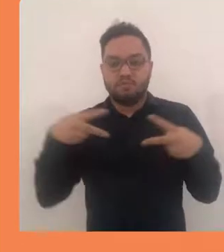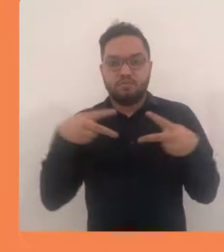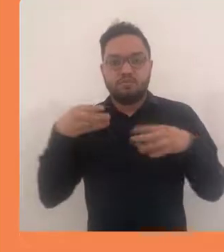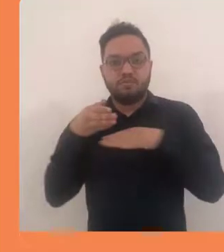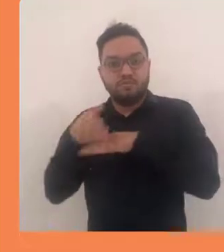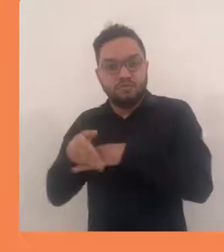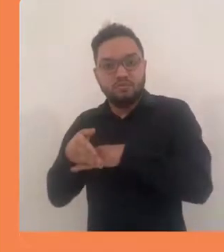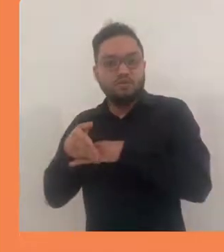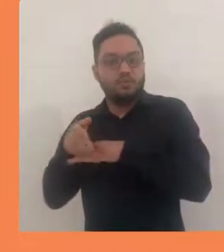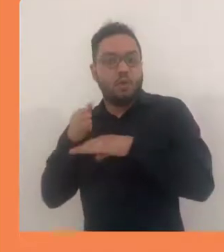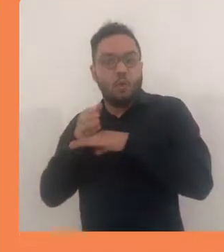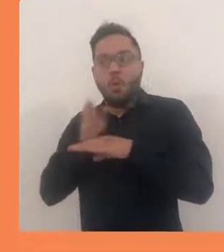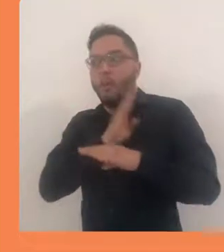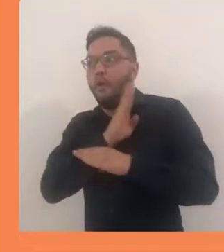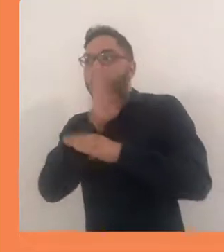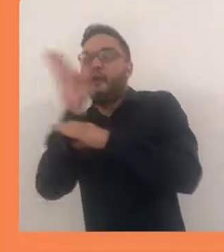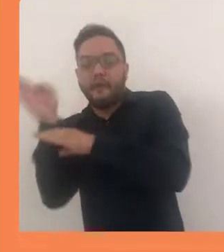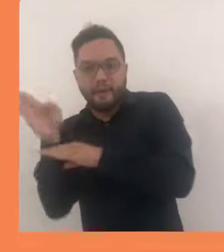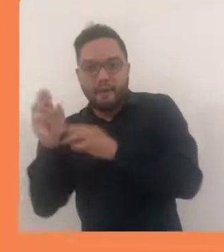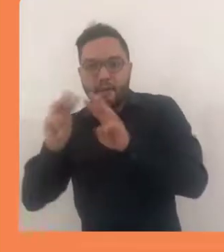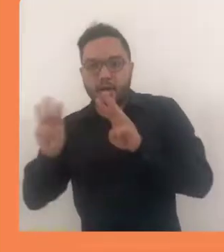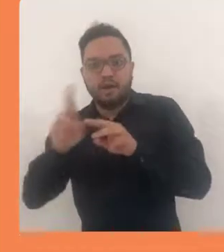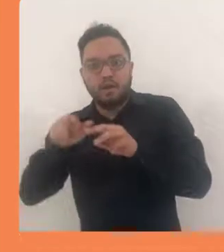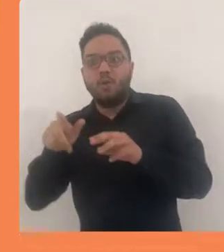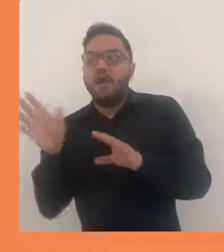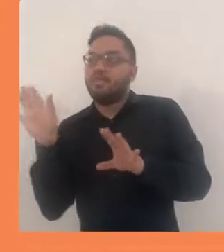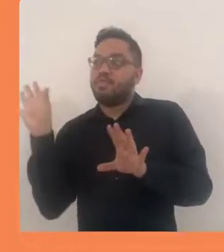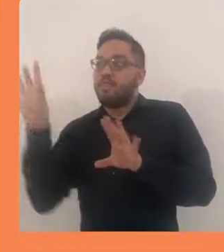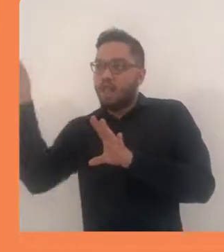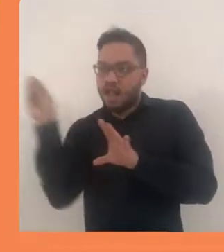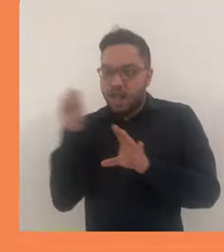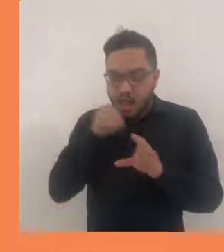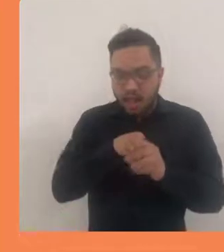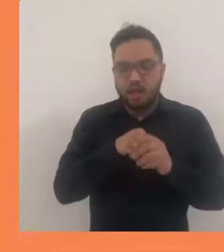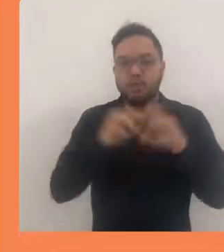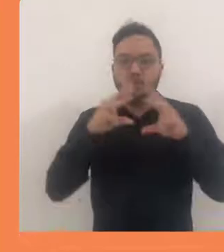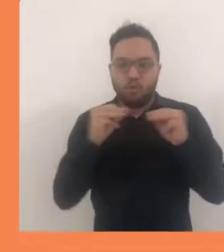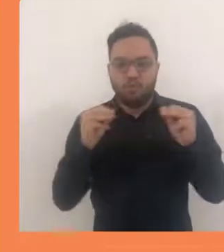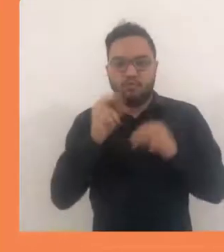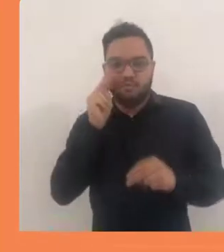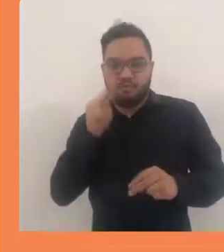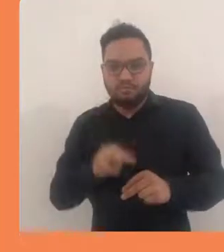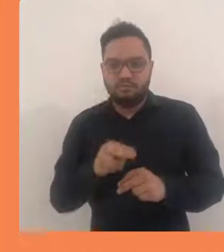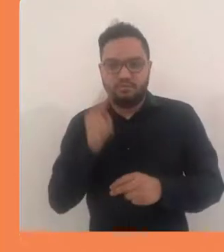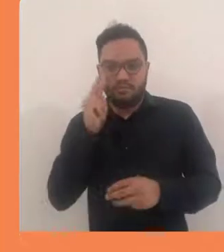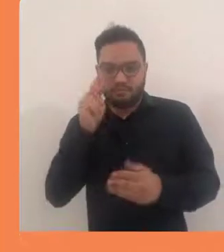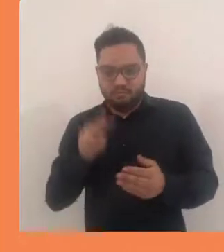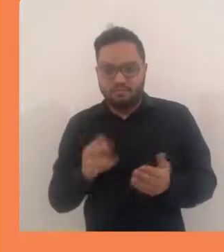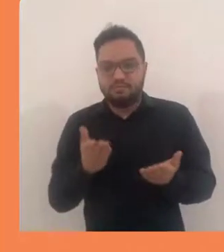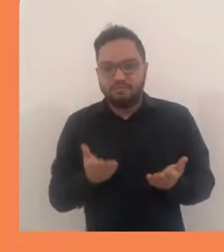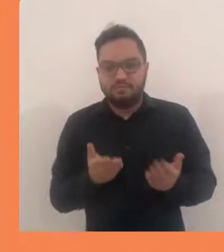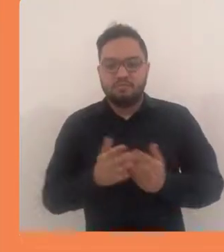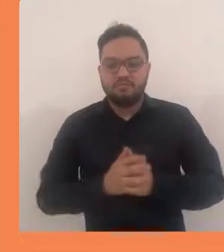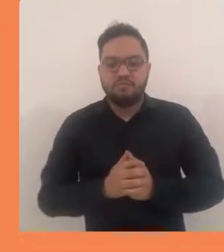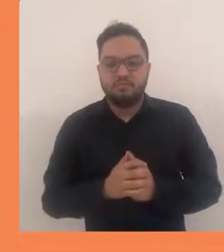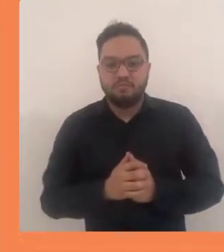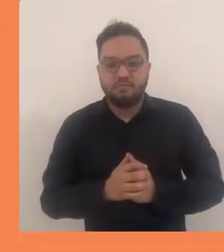para ir para a página, e sim incorporei essa minha página dentro do próprio Moodle. Vejam,